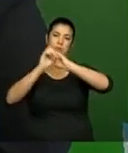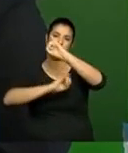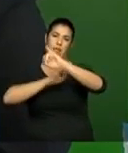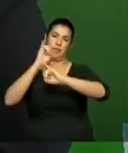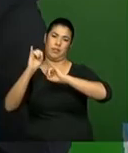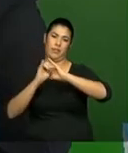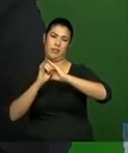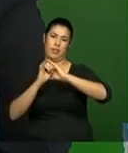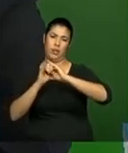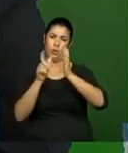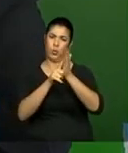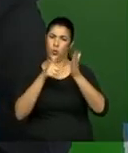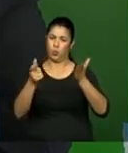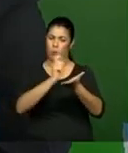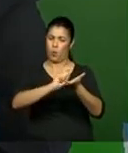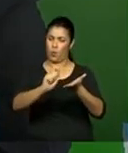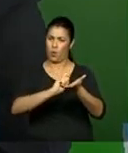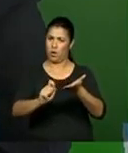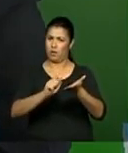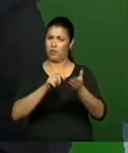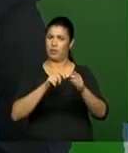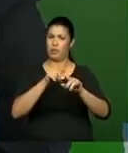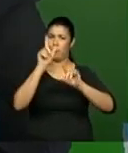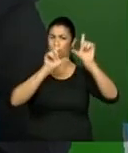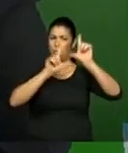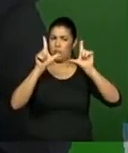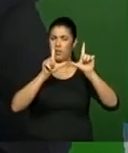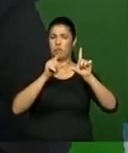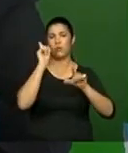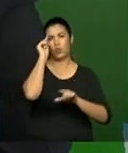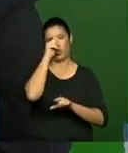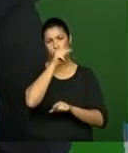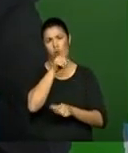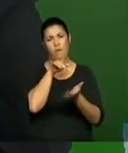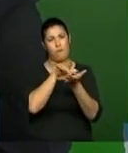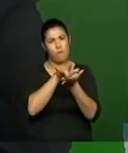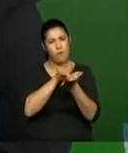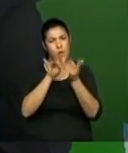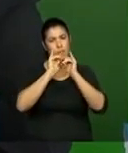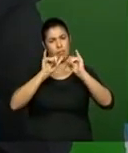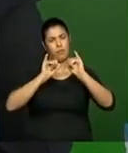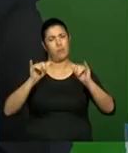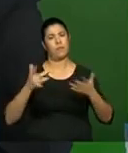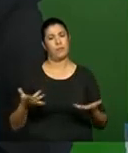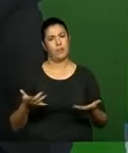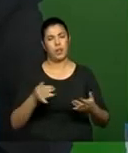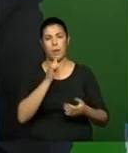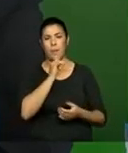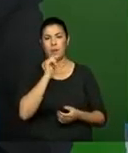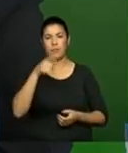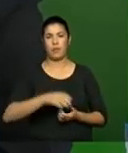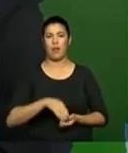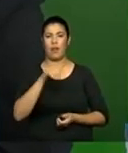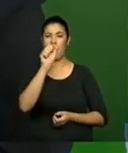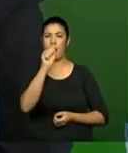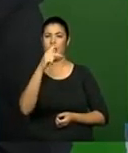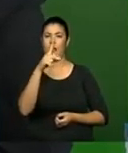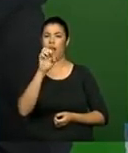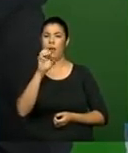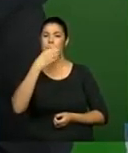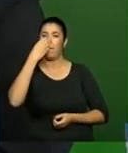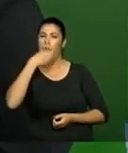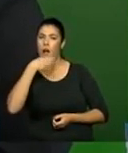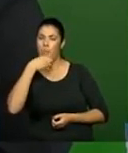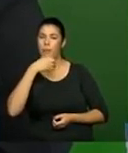acontece, mas é muito mais simples. Com qualquer editor, com o Apple, você faz uma fraude de uma matéria,